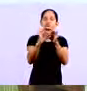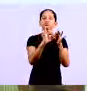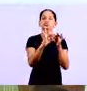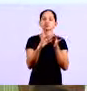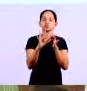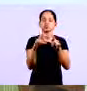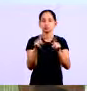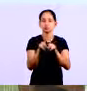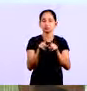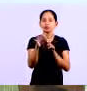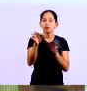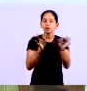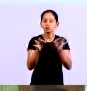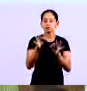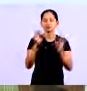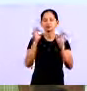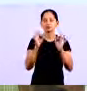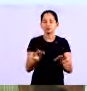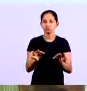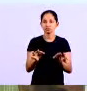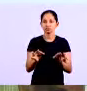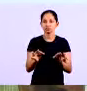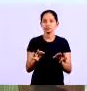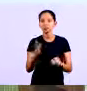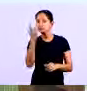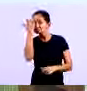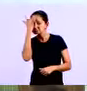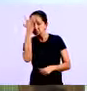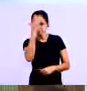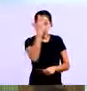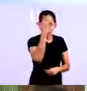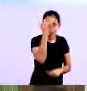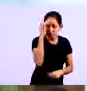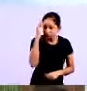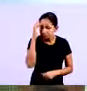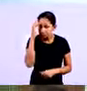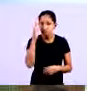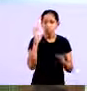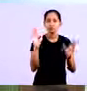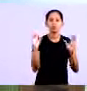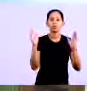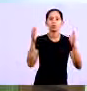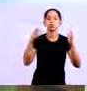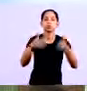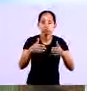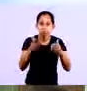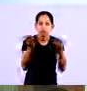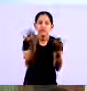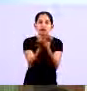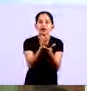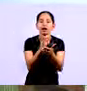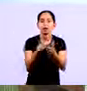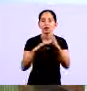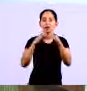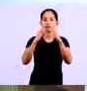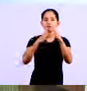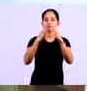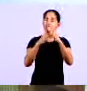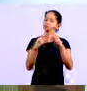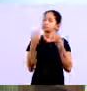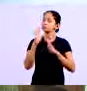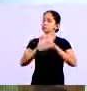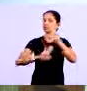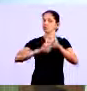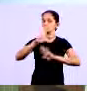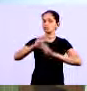resultado da sua organização tá se você não sabe pra onde você está indo você pode estar indo pro abismo sem saber então é importante que você tenha controle pra que